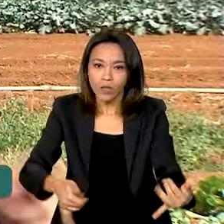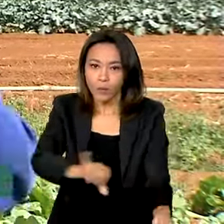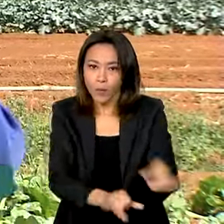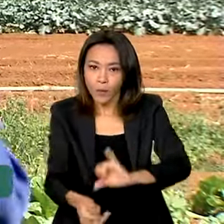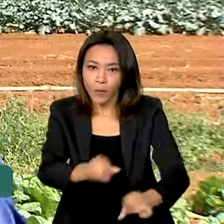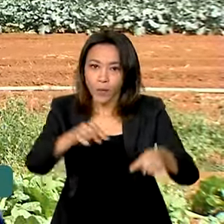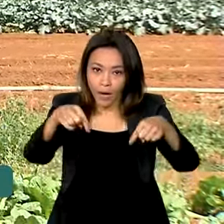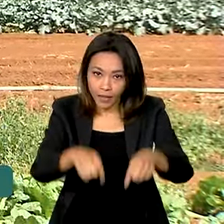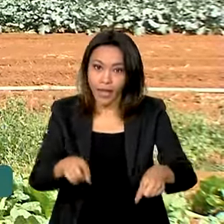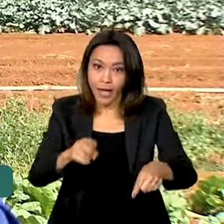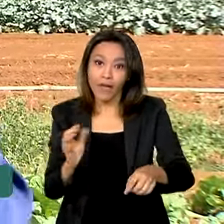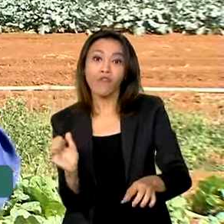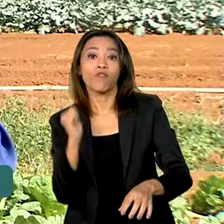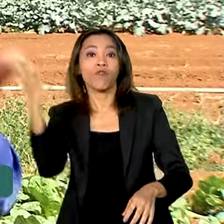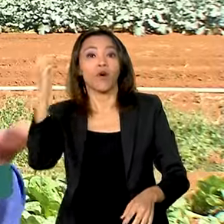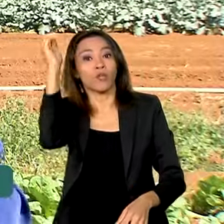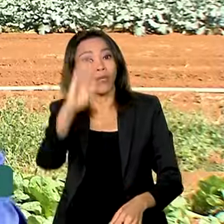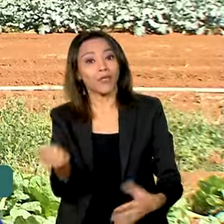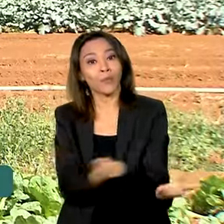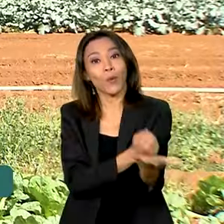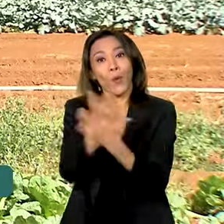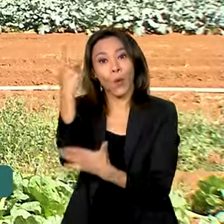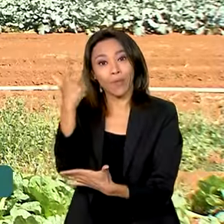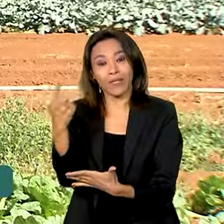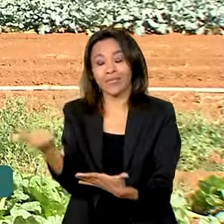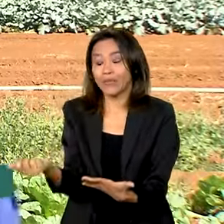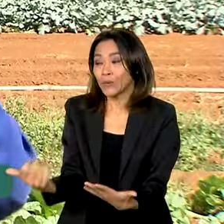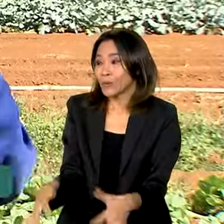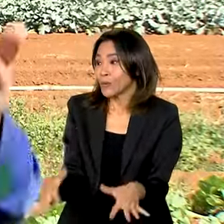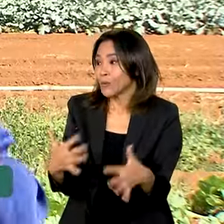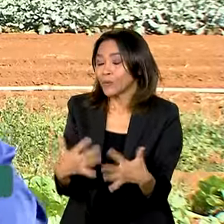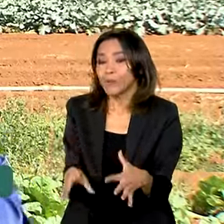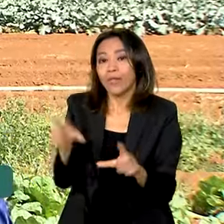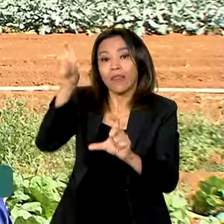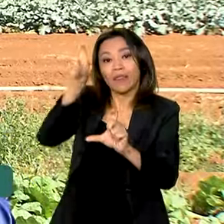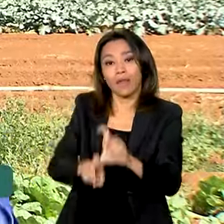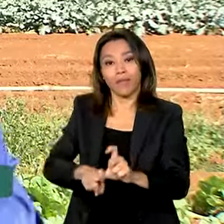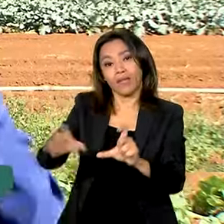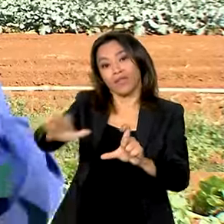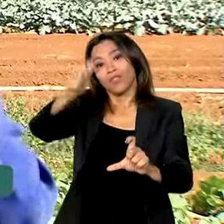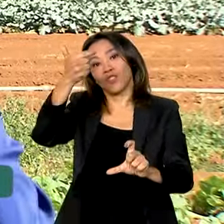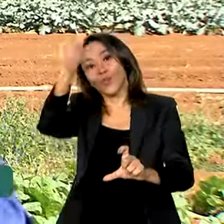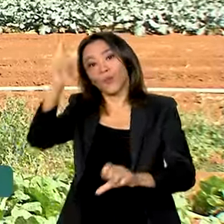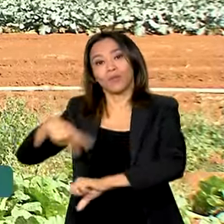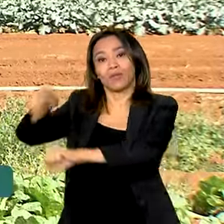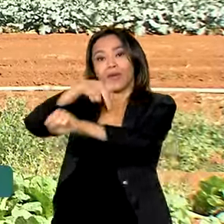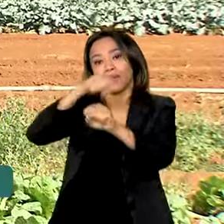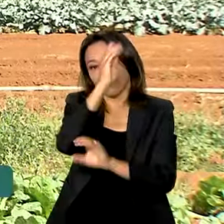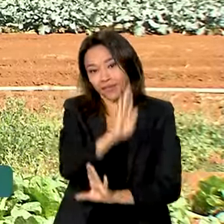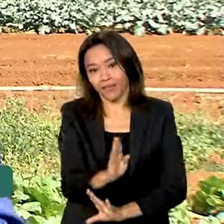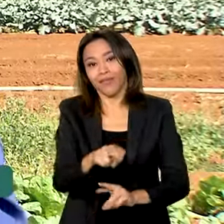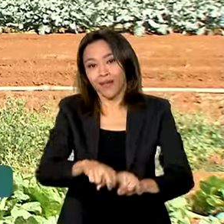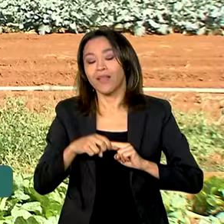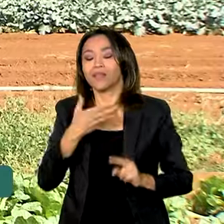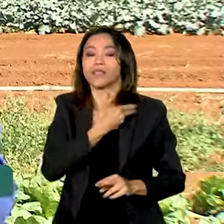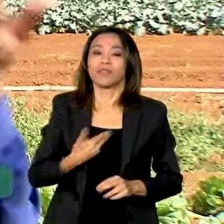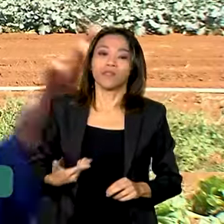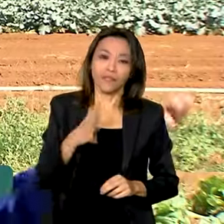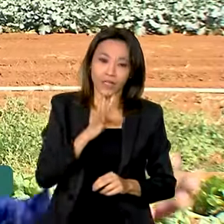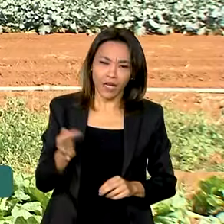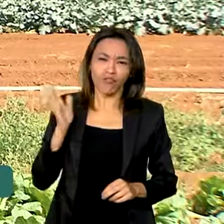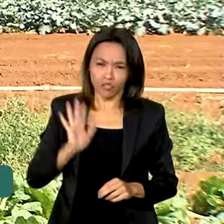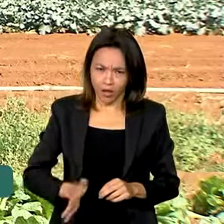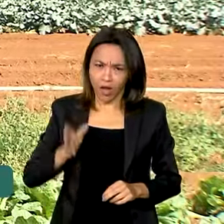daqui são importados, o que mostra um elevado nível de dependência externa. Por isso, o governo federal já tomou